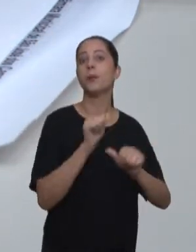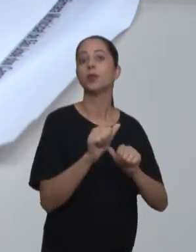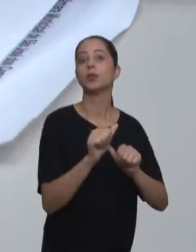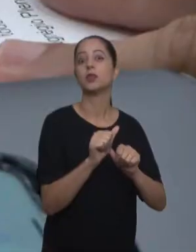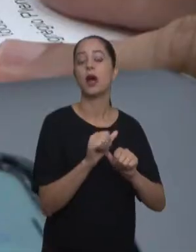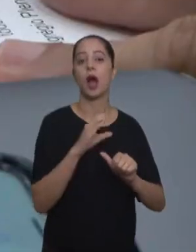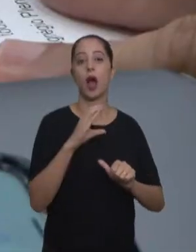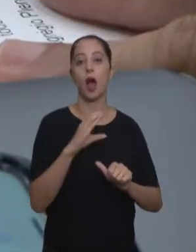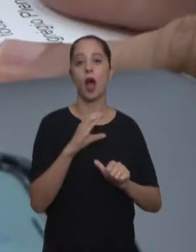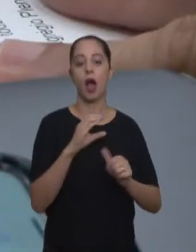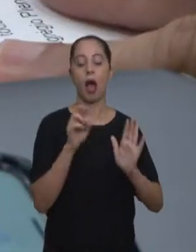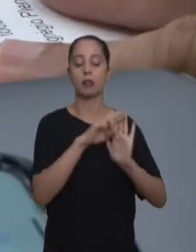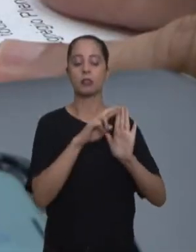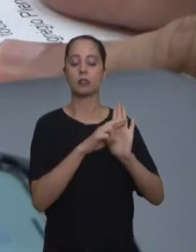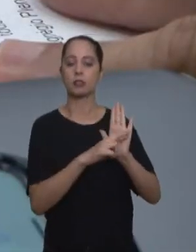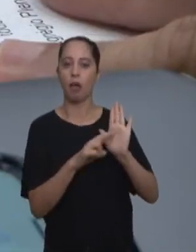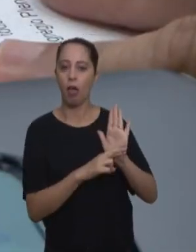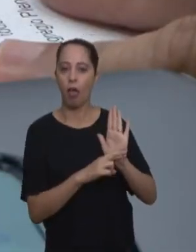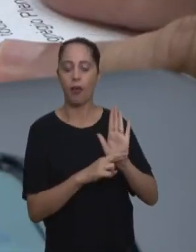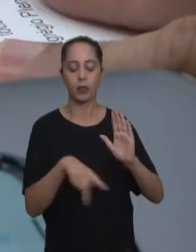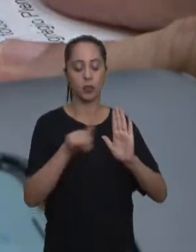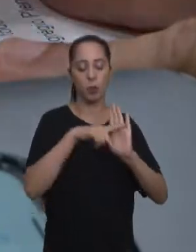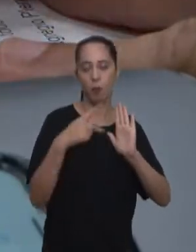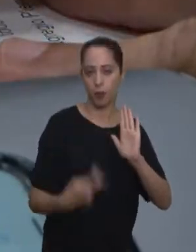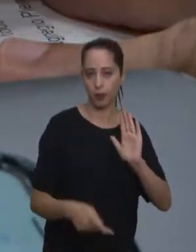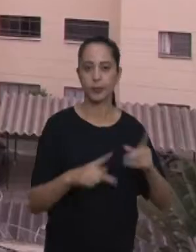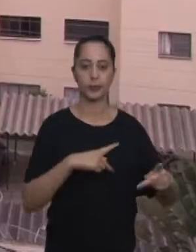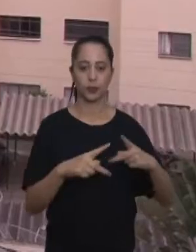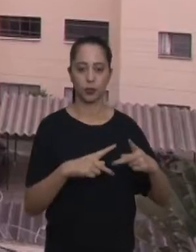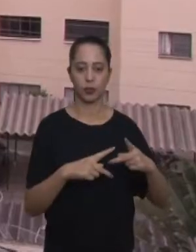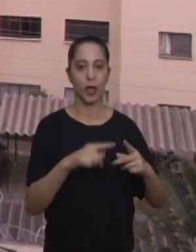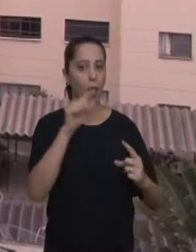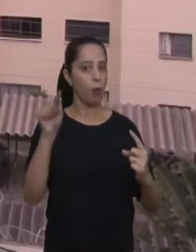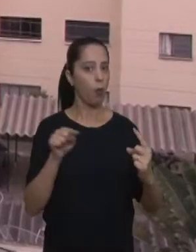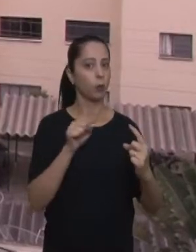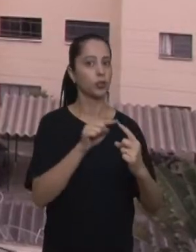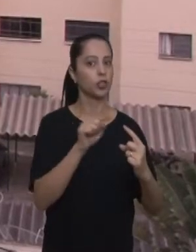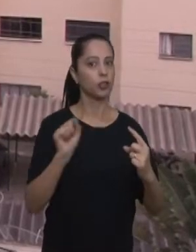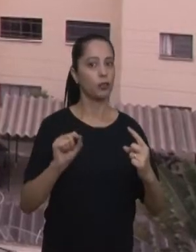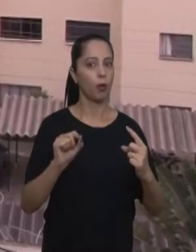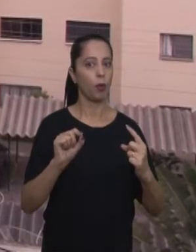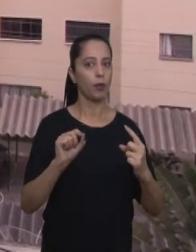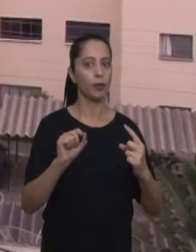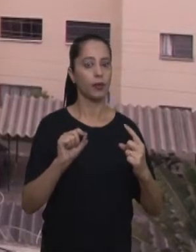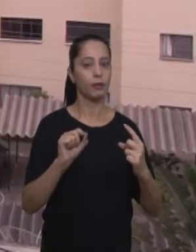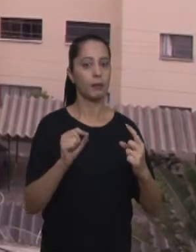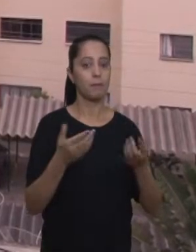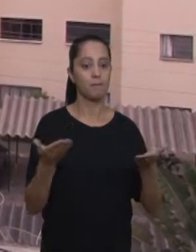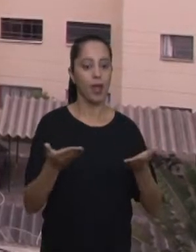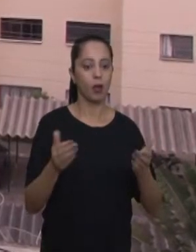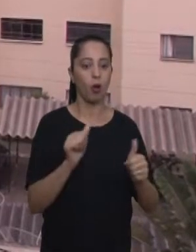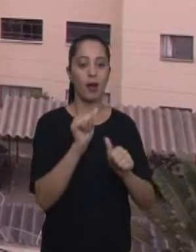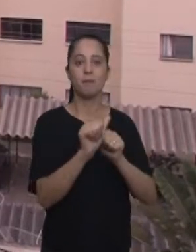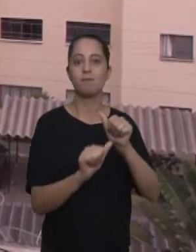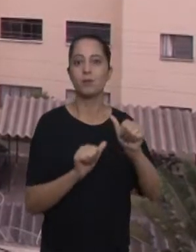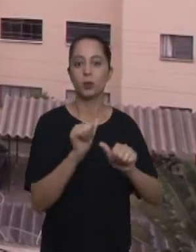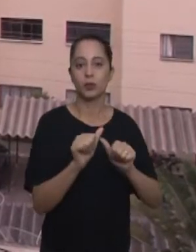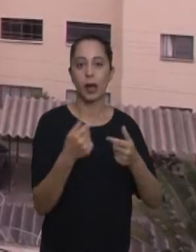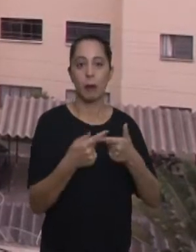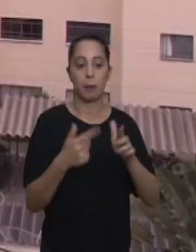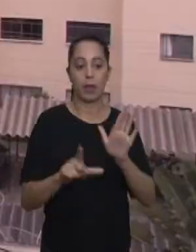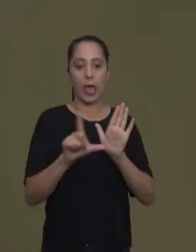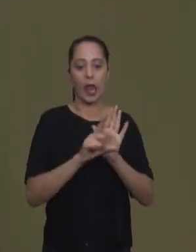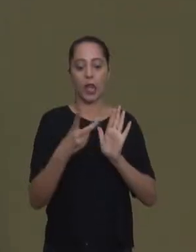alterações no atual Código de Edificações do Município. O objetivo é atualizar o Código vigente, sancionado em